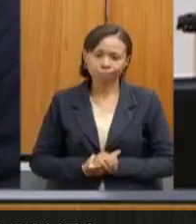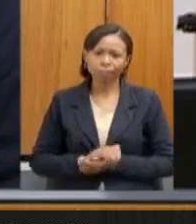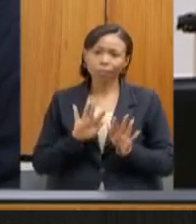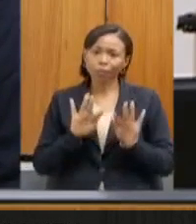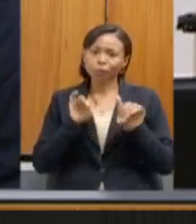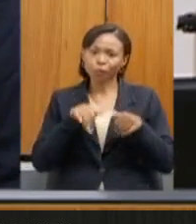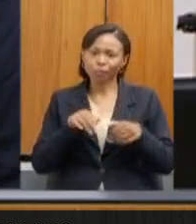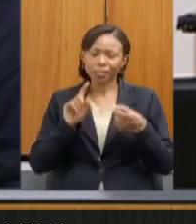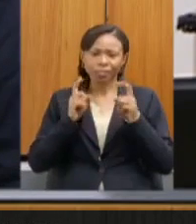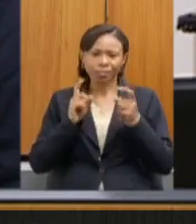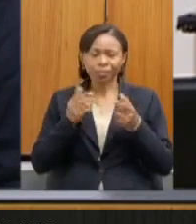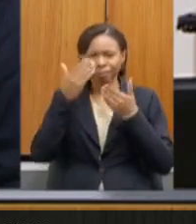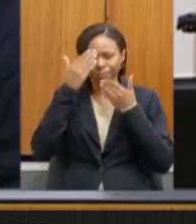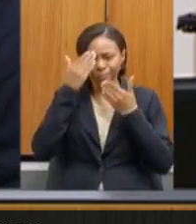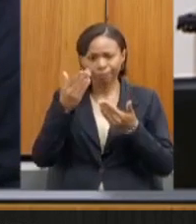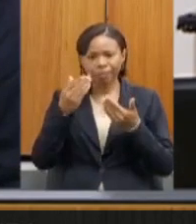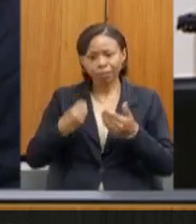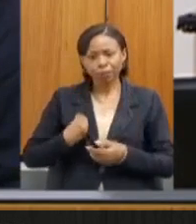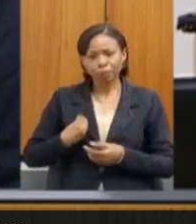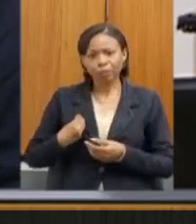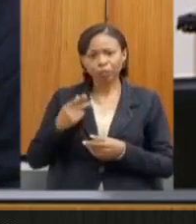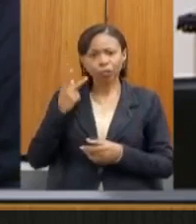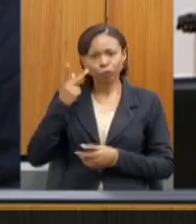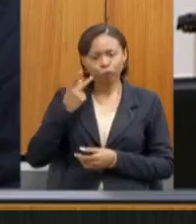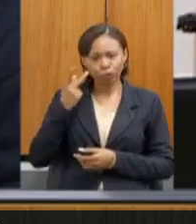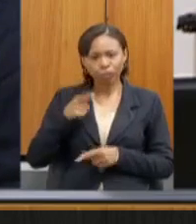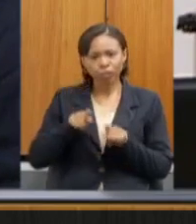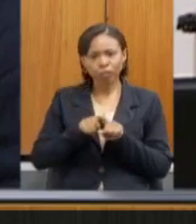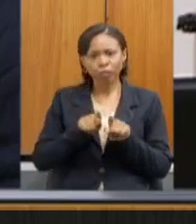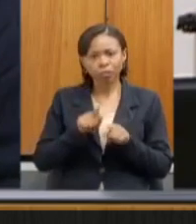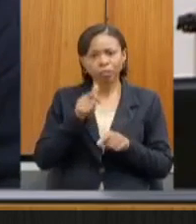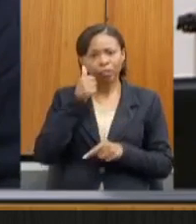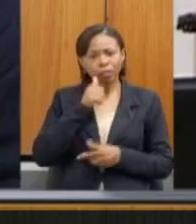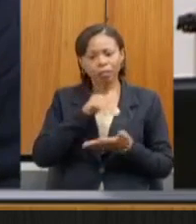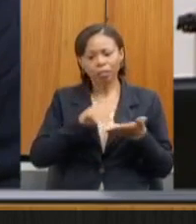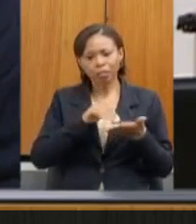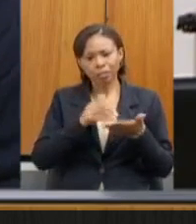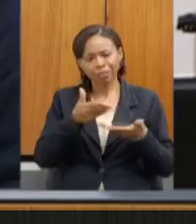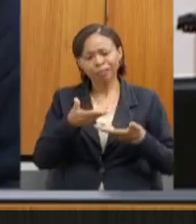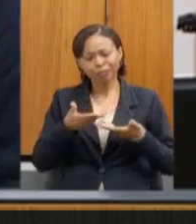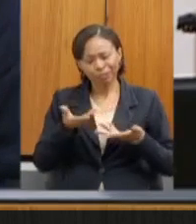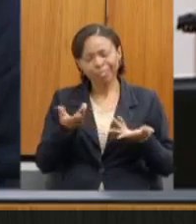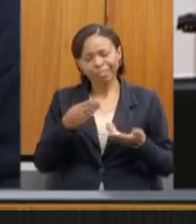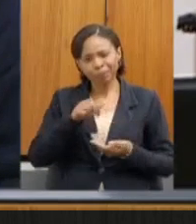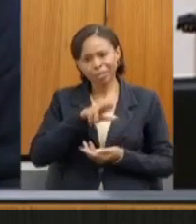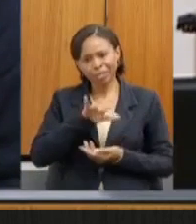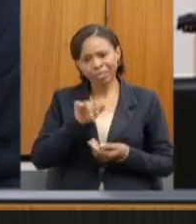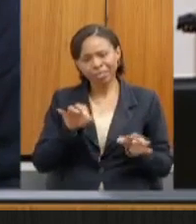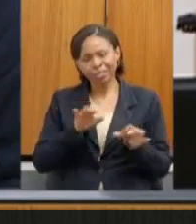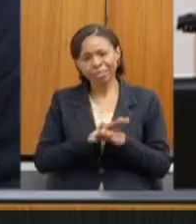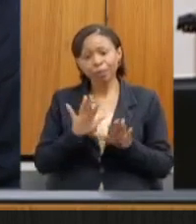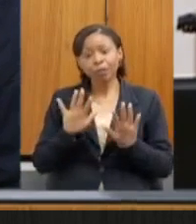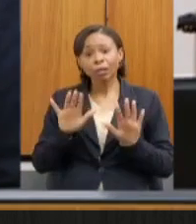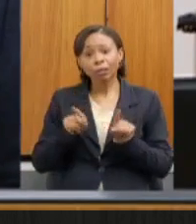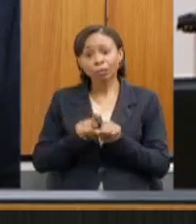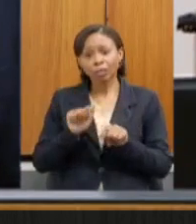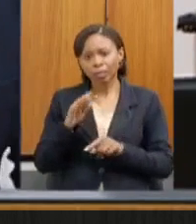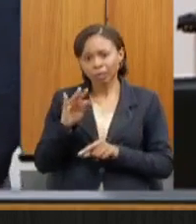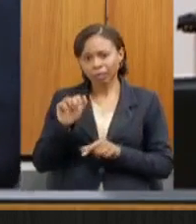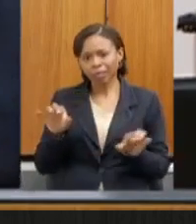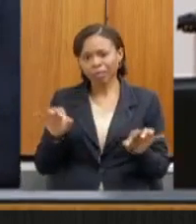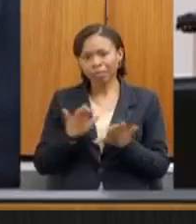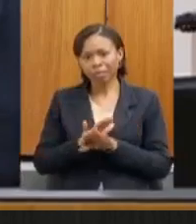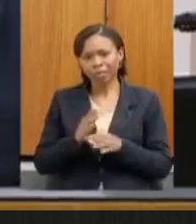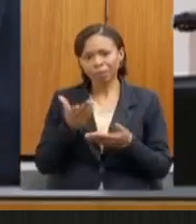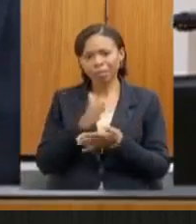finalidade da reunião, a presidência agradece a presença dos parlamentares e da convidada, a secretária Marília, determina a laboratura da ata e